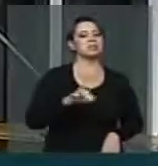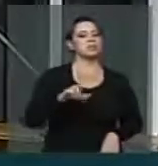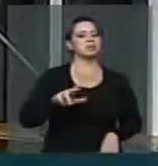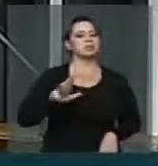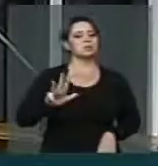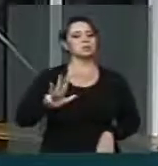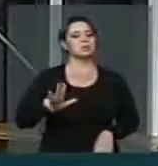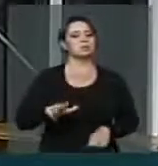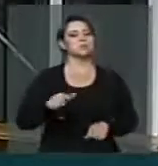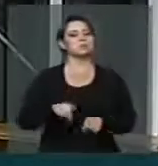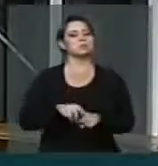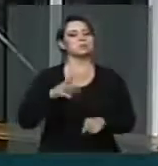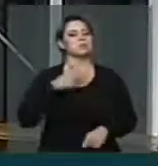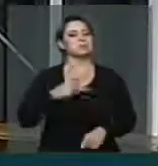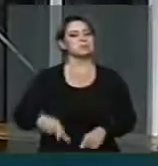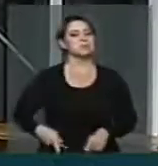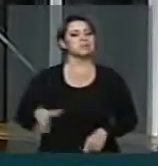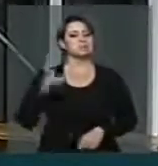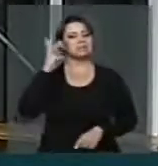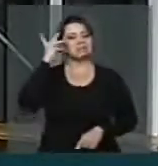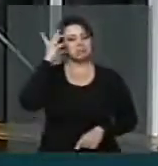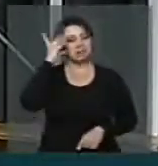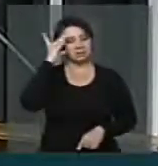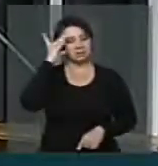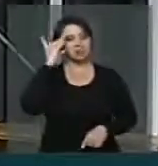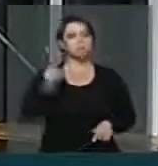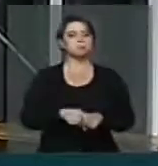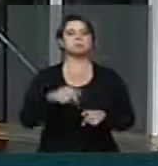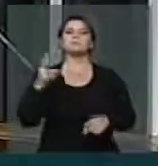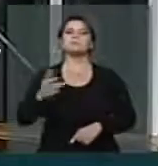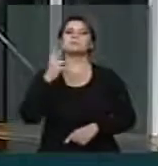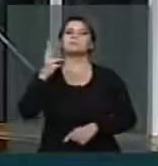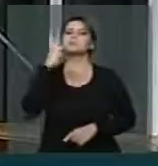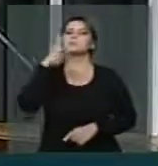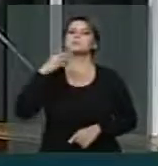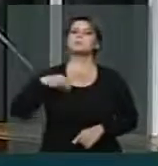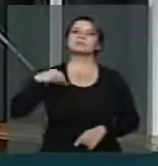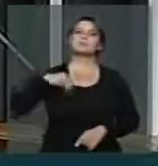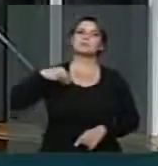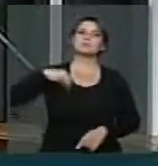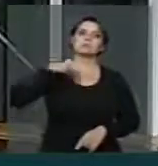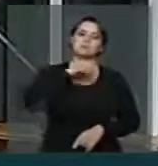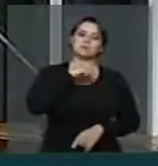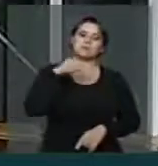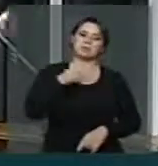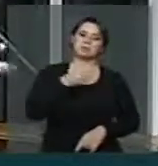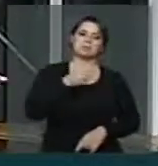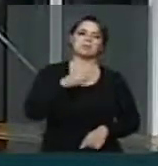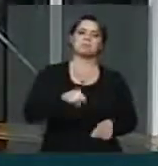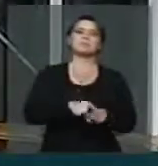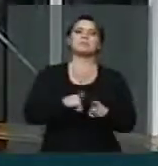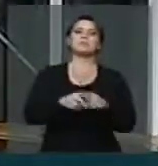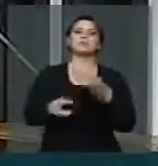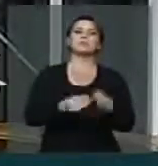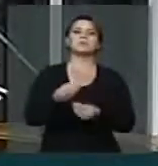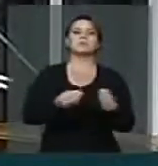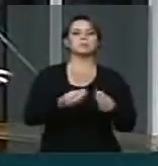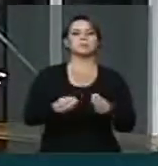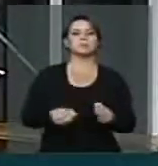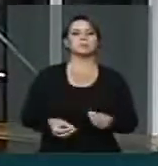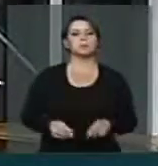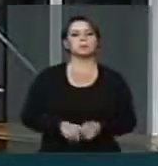temos que registrar também a importância da valorização do salário mínimo, que hoje quase que corresponde a duas